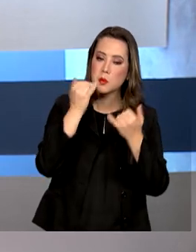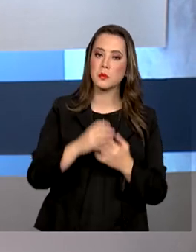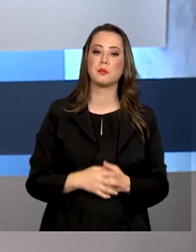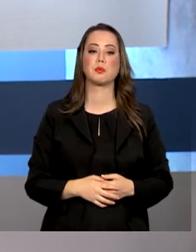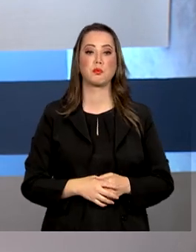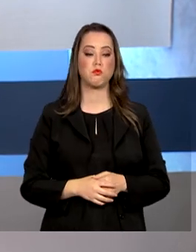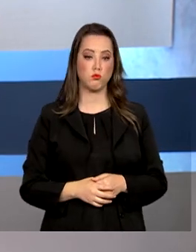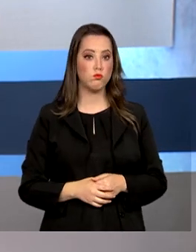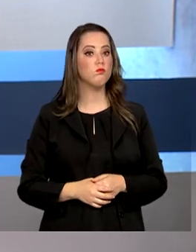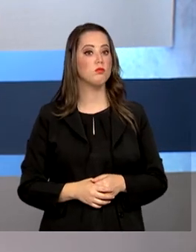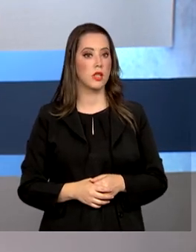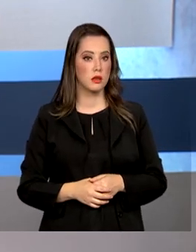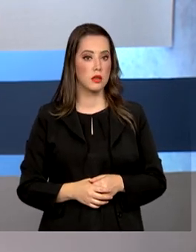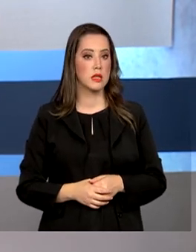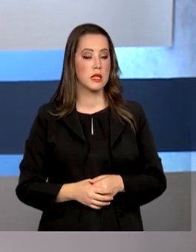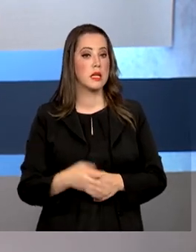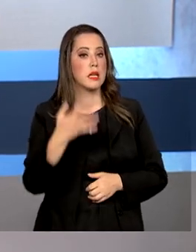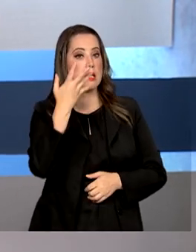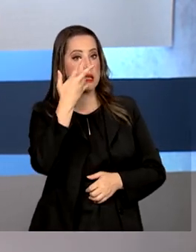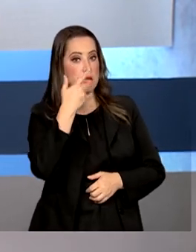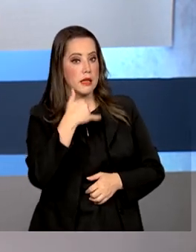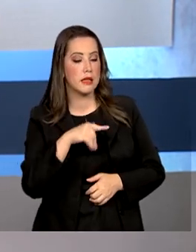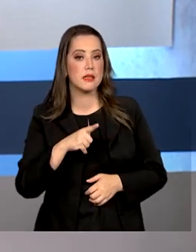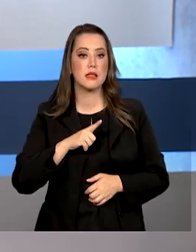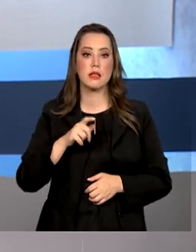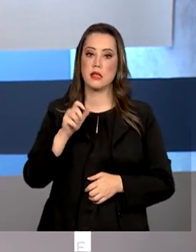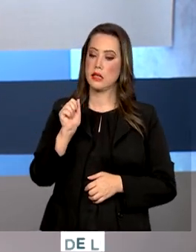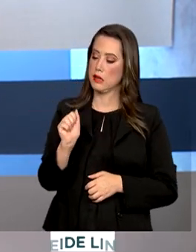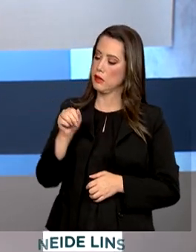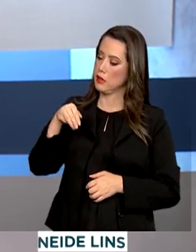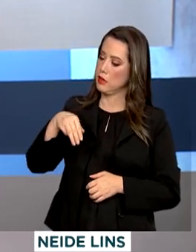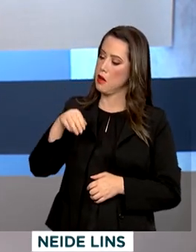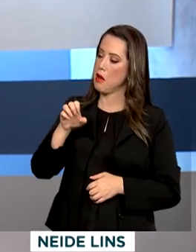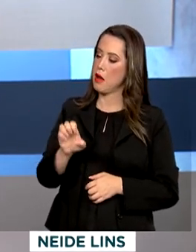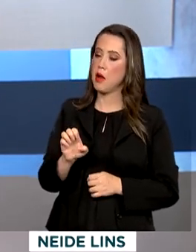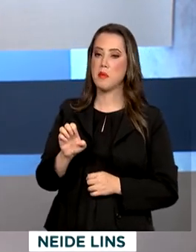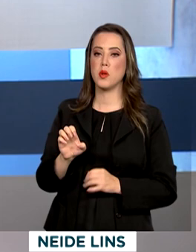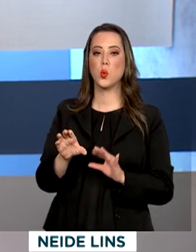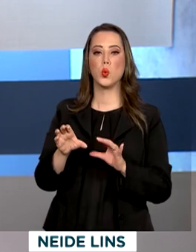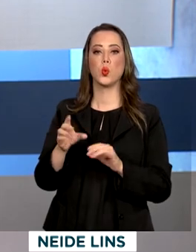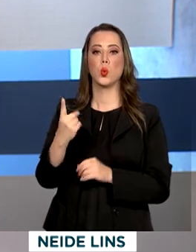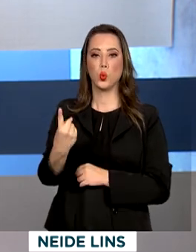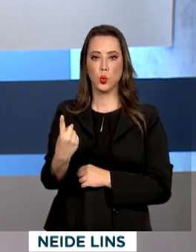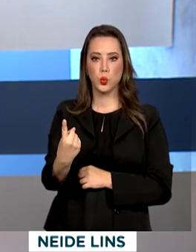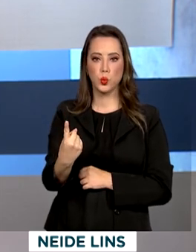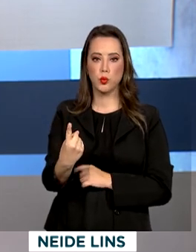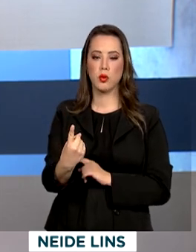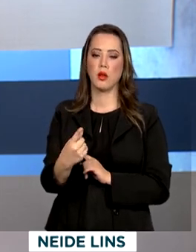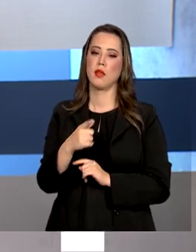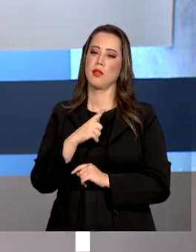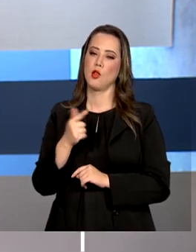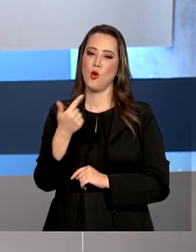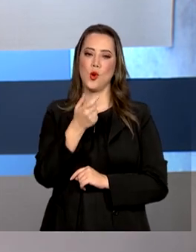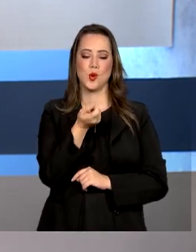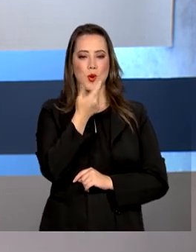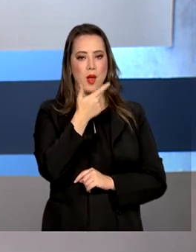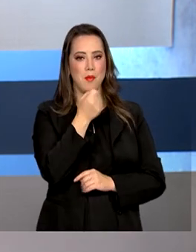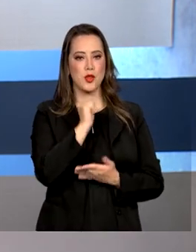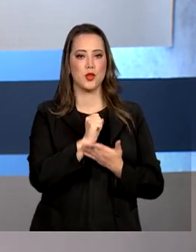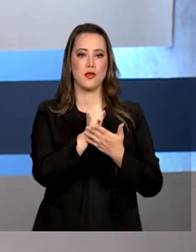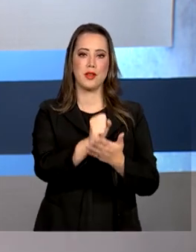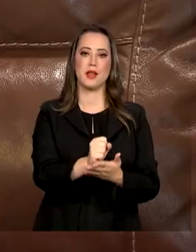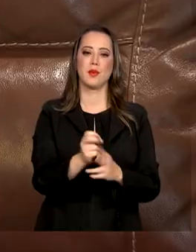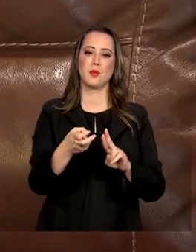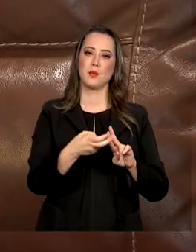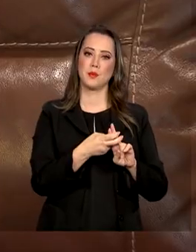E olha o tratamento de crianças com atrofia muscular espinhal a AMI do tipo 1 vai contar com mais um medicamento oferecido pelo